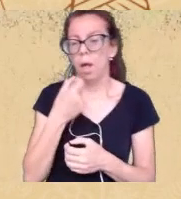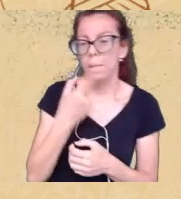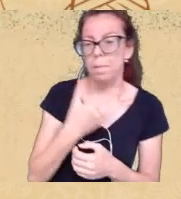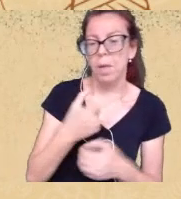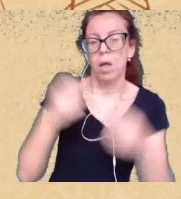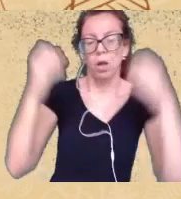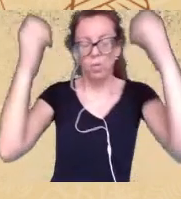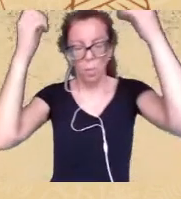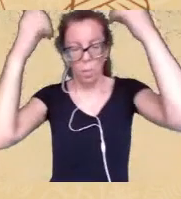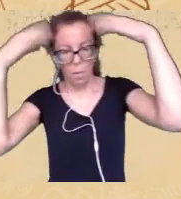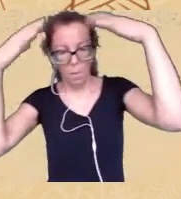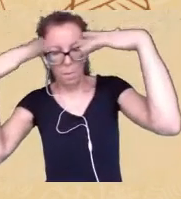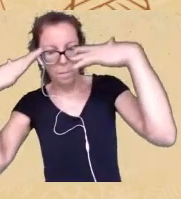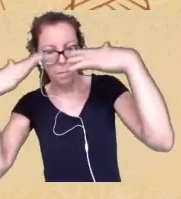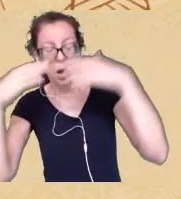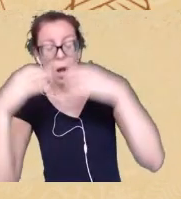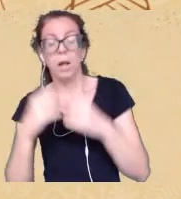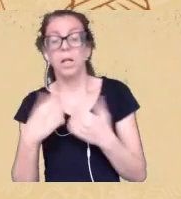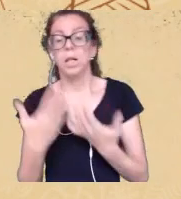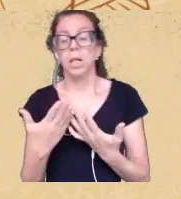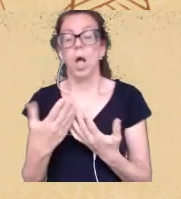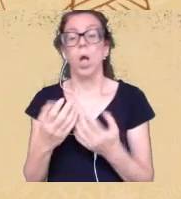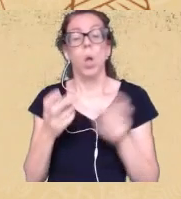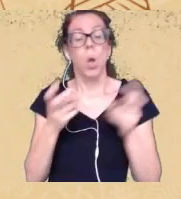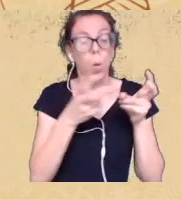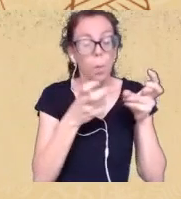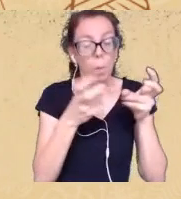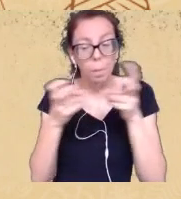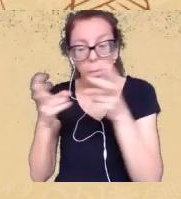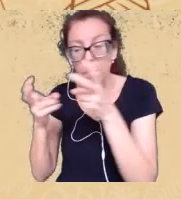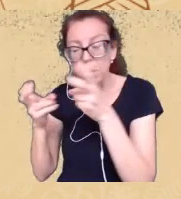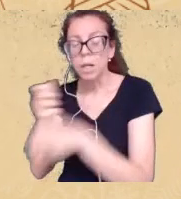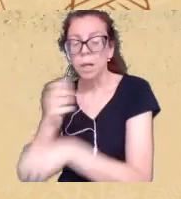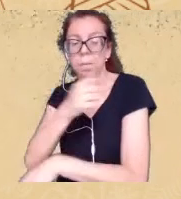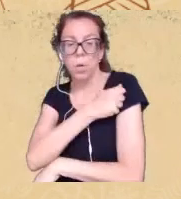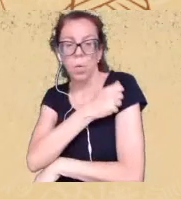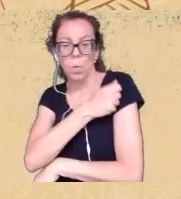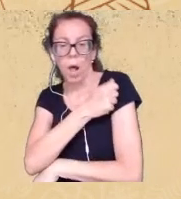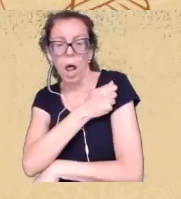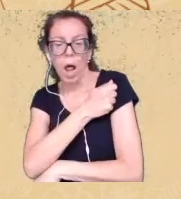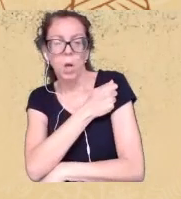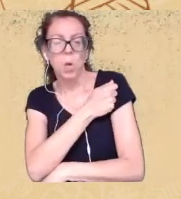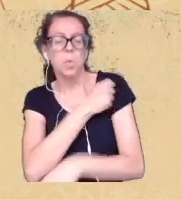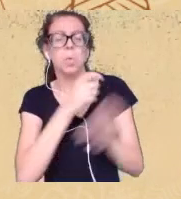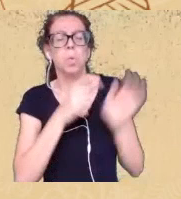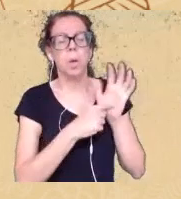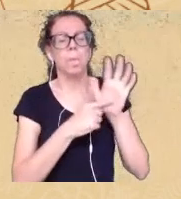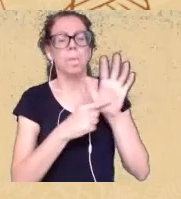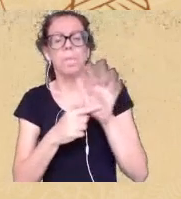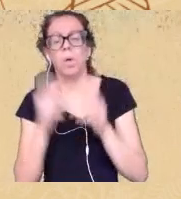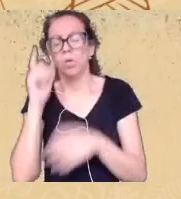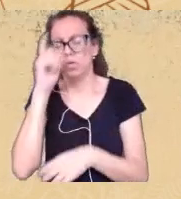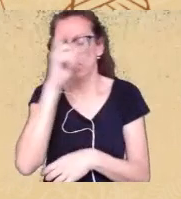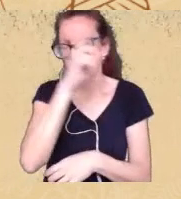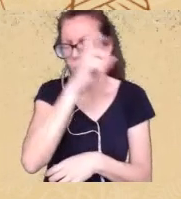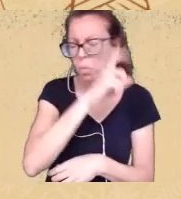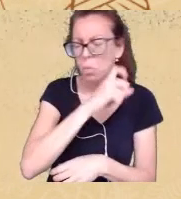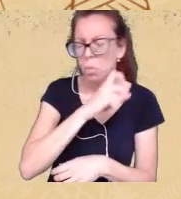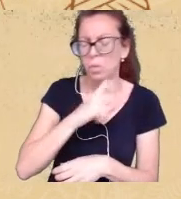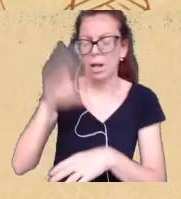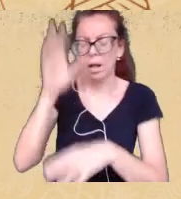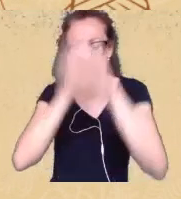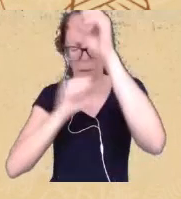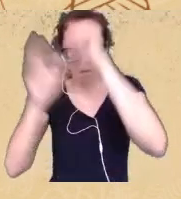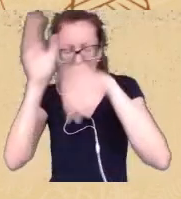preciso olhar para aquele aluno que está diante de mim e que apresenta dificuldades de aprendizagem eu não posso só querer classificá-lo com